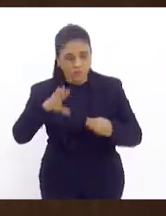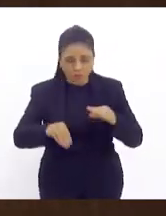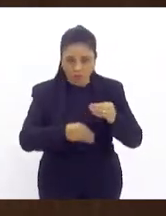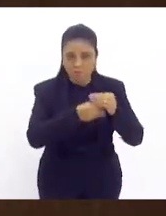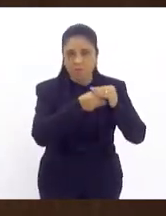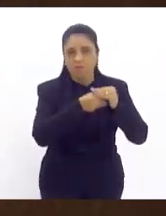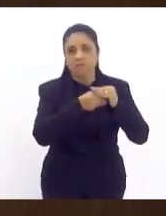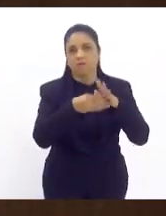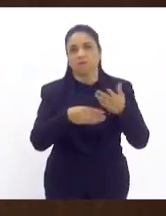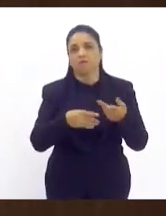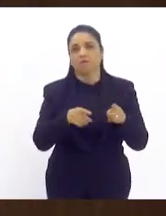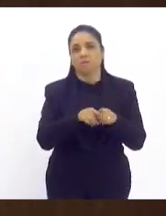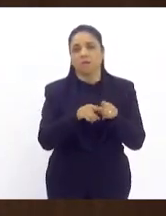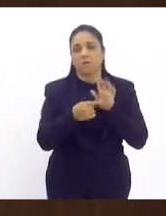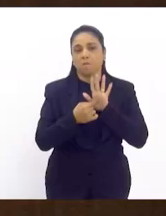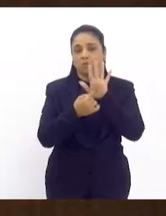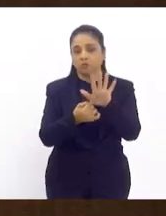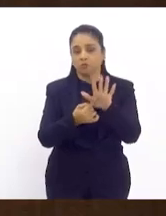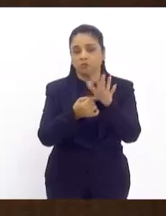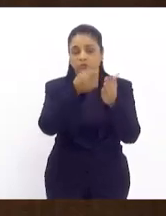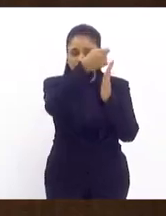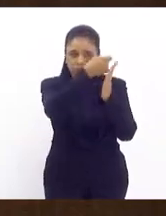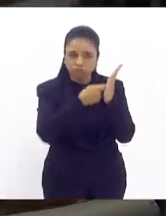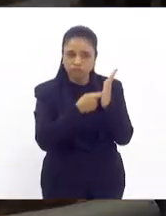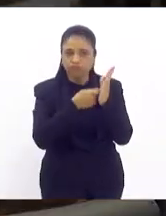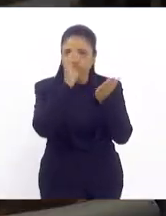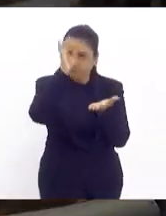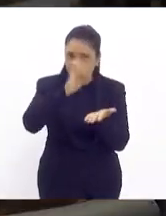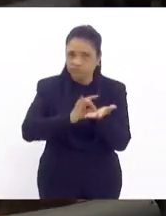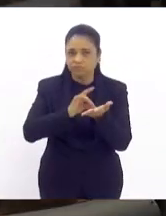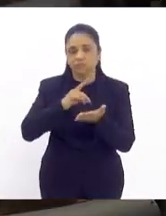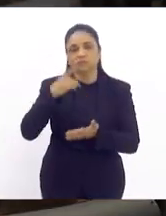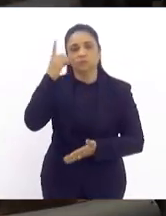que a gente mantenha o texto integral do deputado Felipe Poubel obrigado